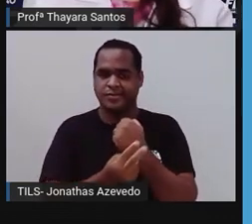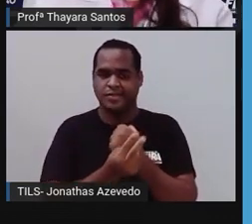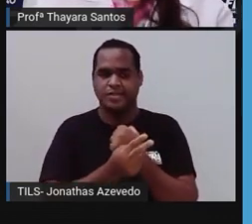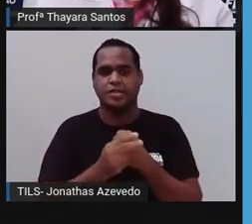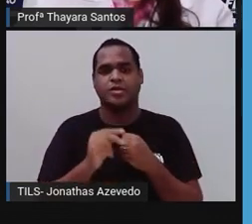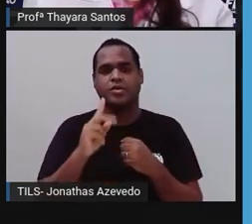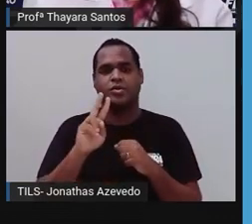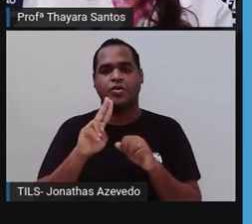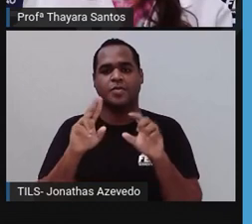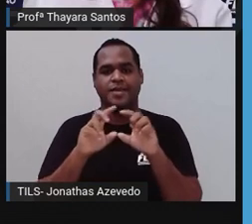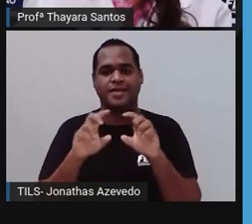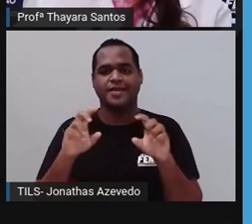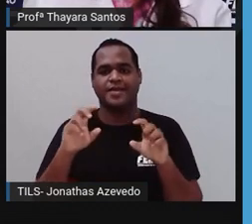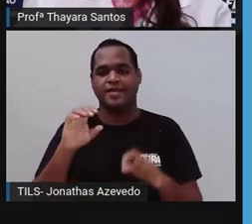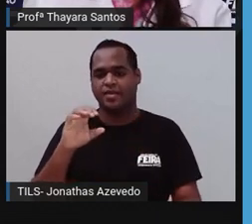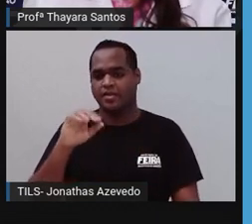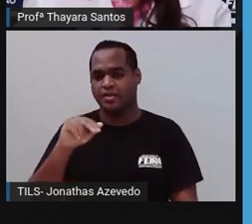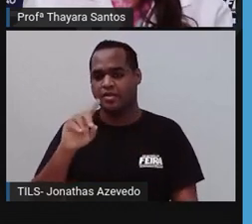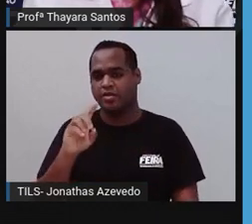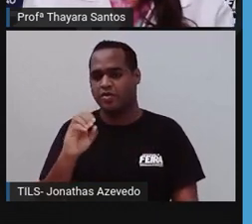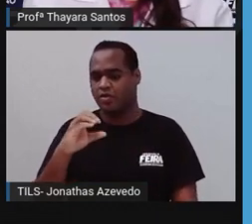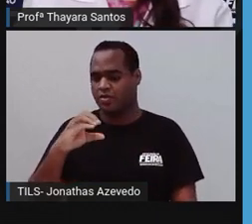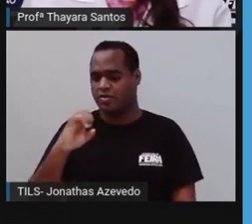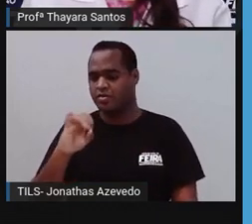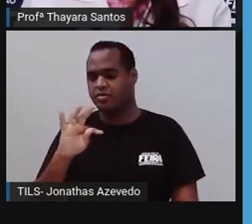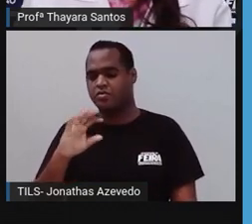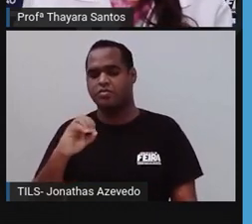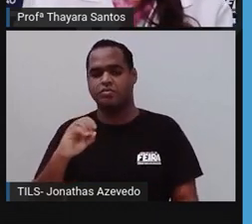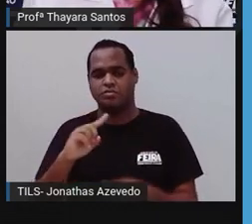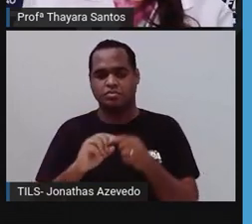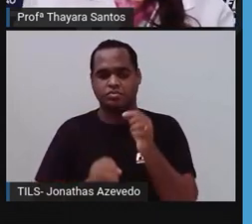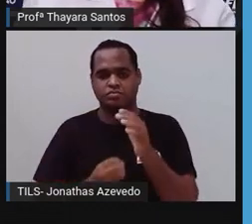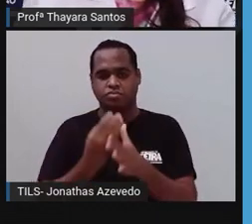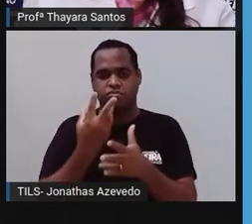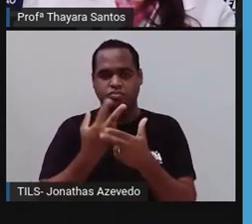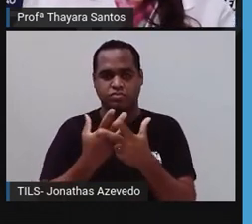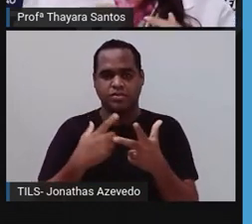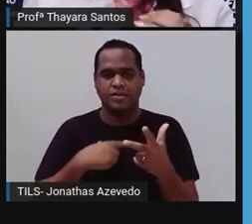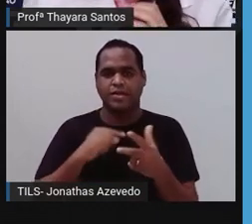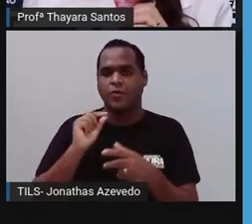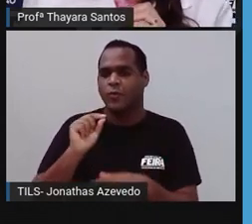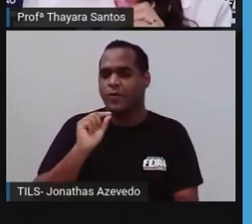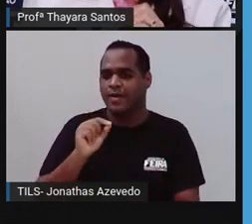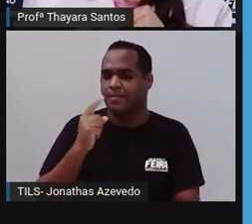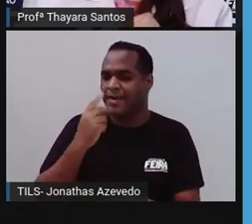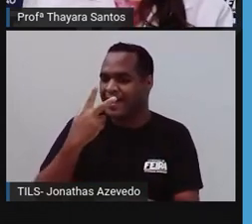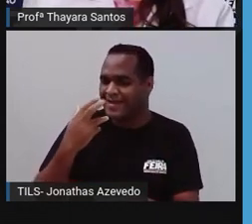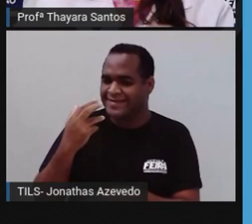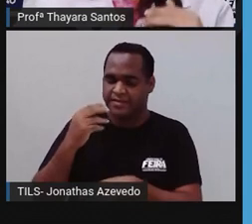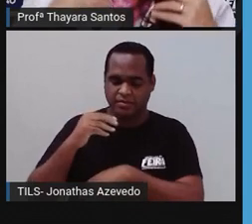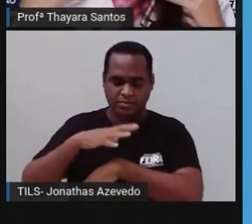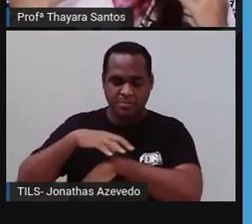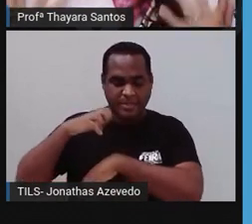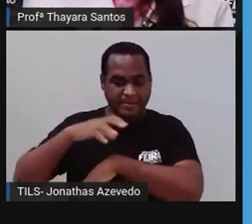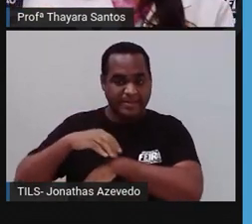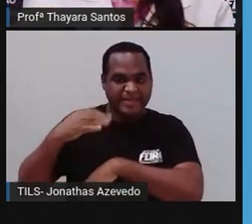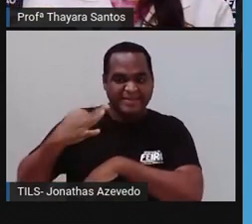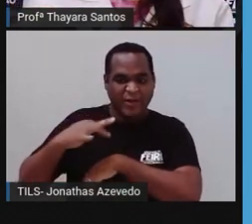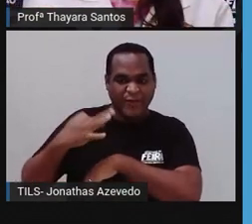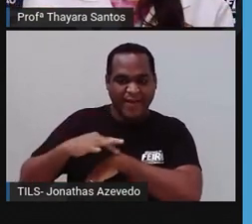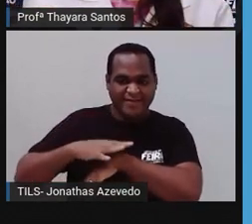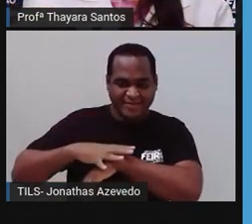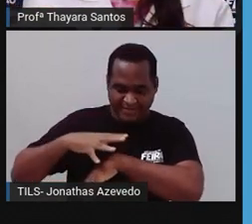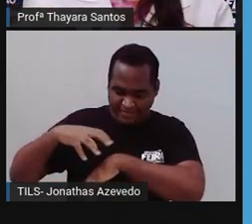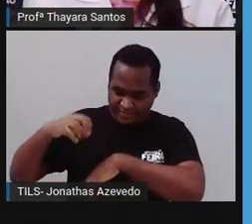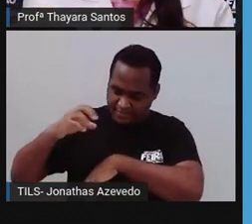quinidócito. O que esse quinidócito faz? Ele produz uma substância urticante, que causa queimaduras. Na maioria